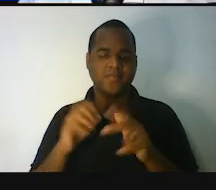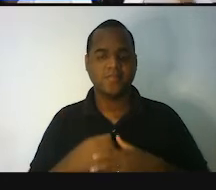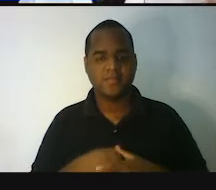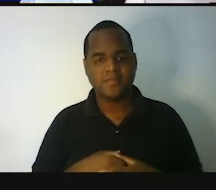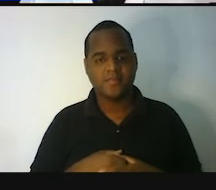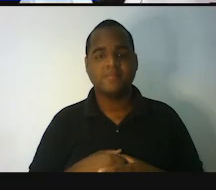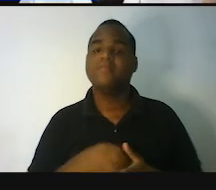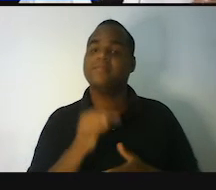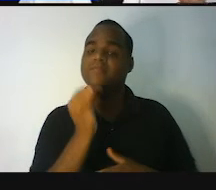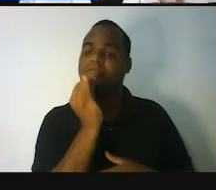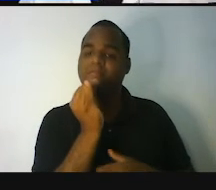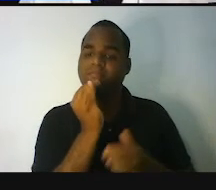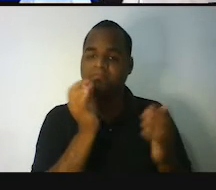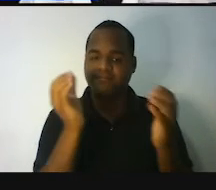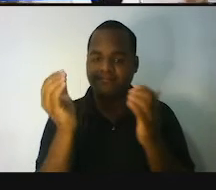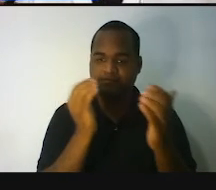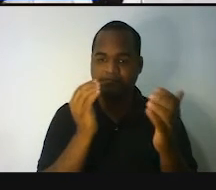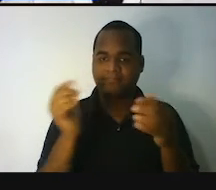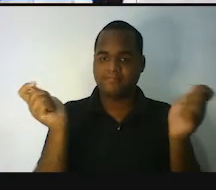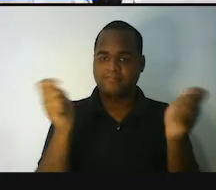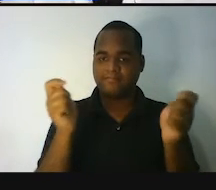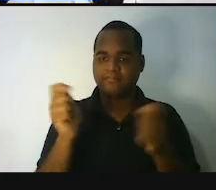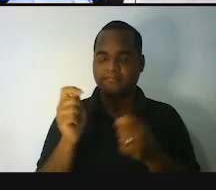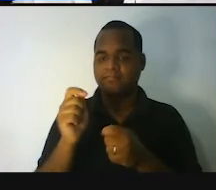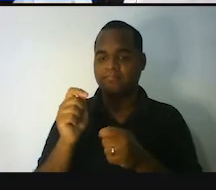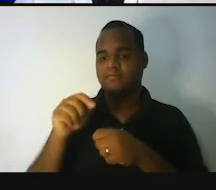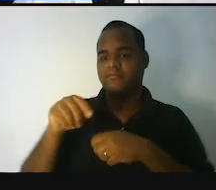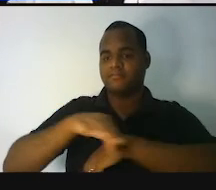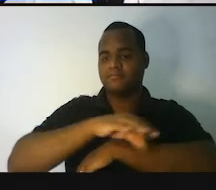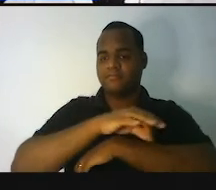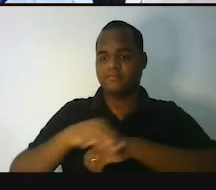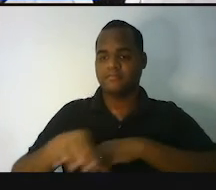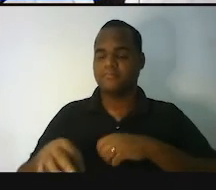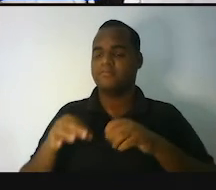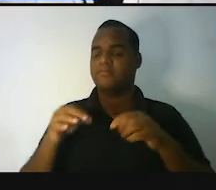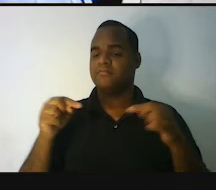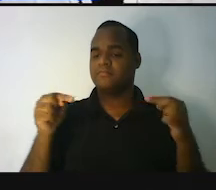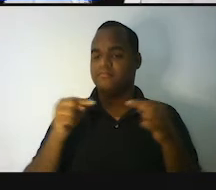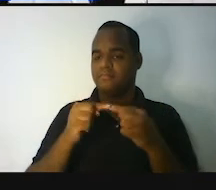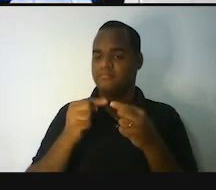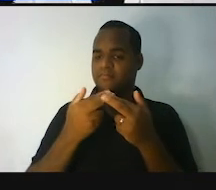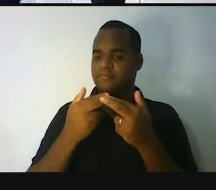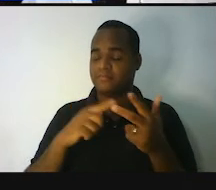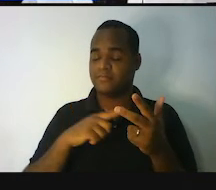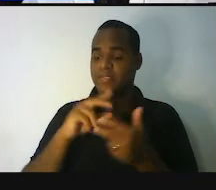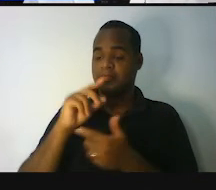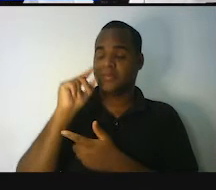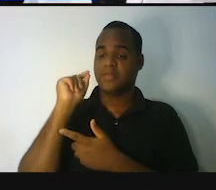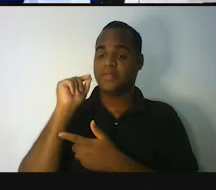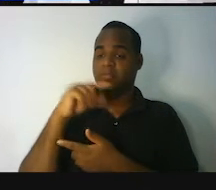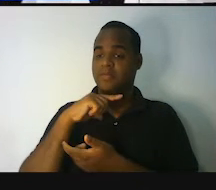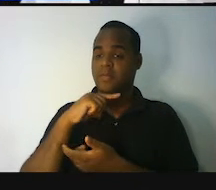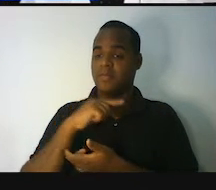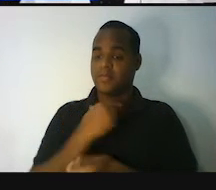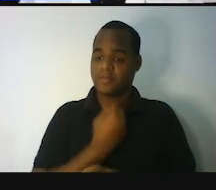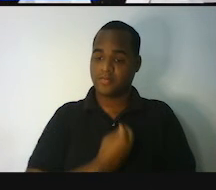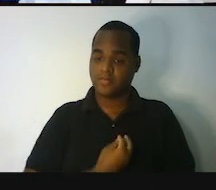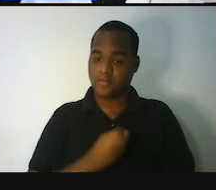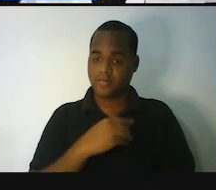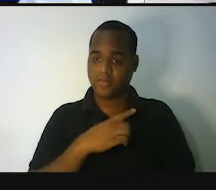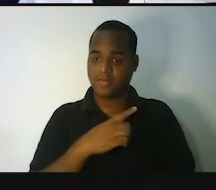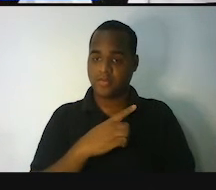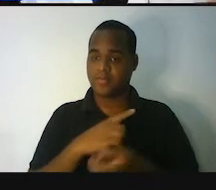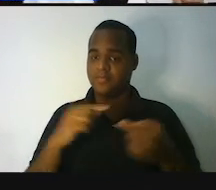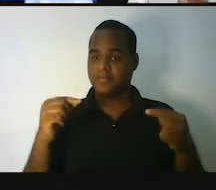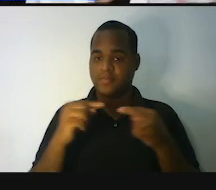Por exemplo, uma régua, talvez há muito tempo atrás, ela não existisse ainda. Então,